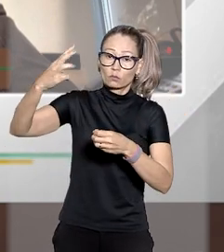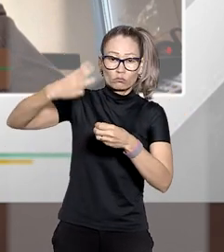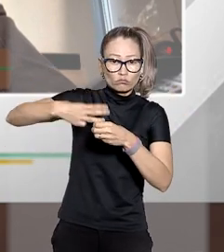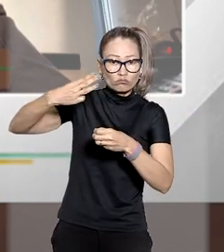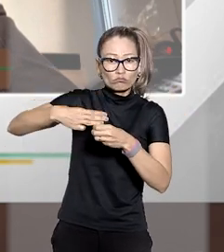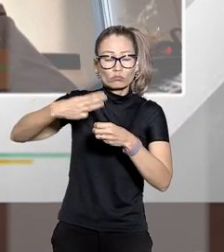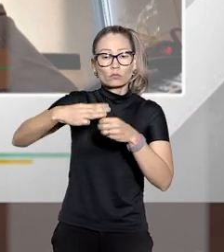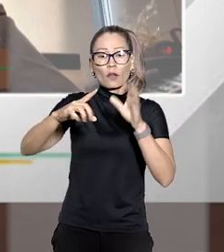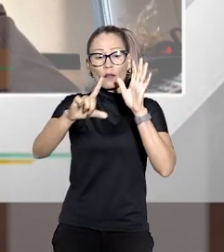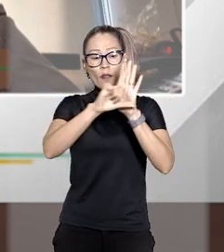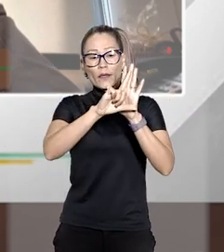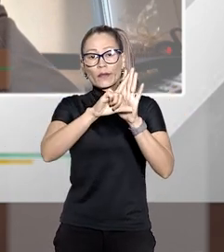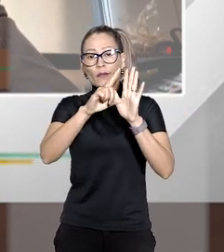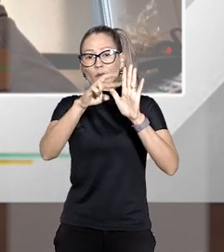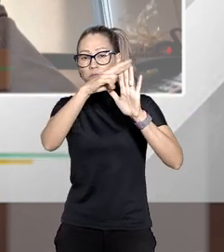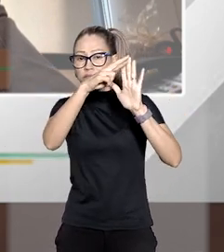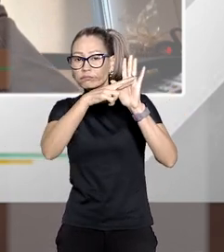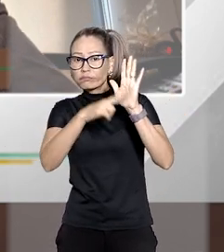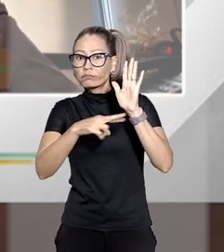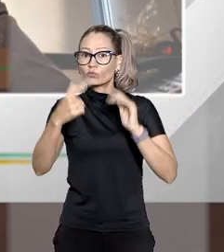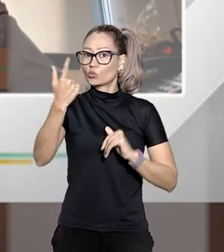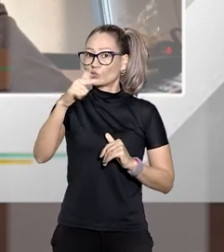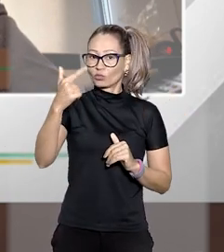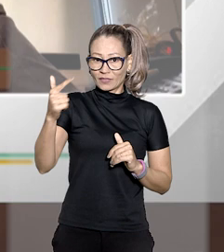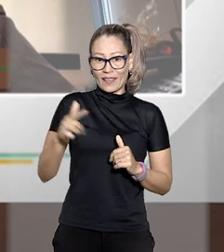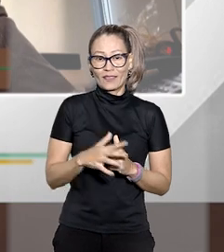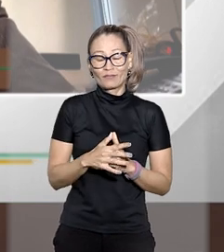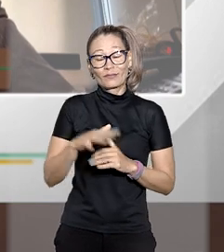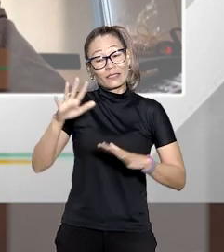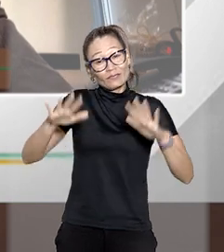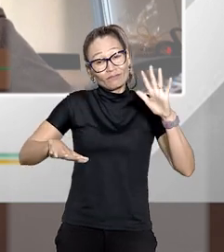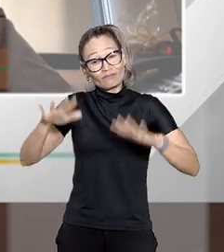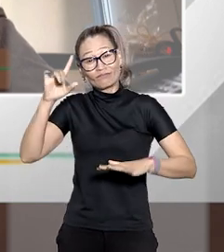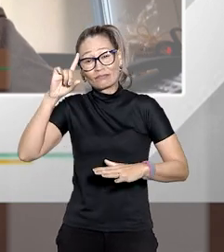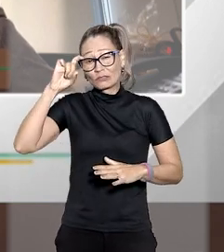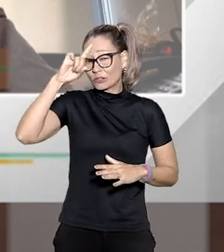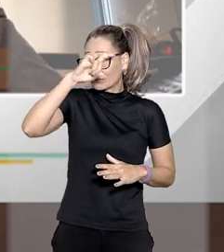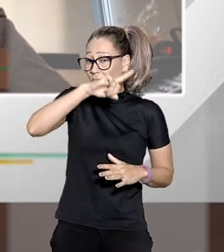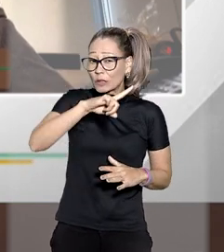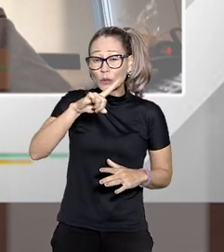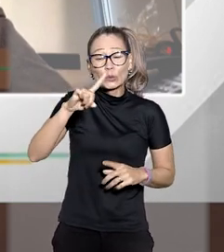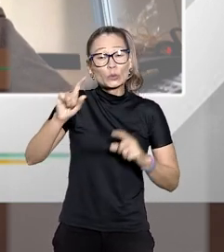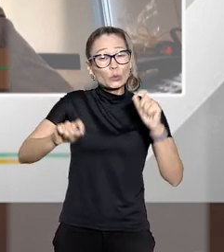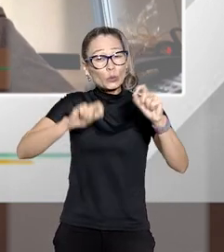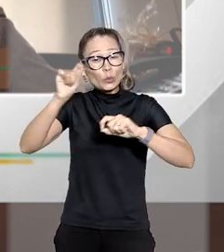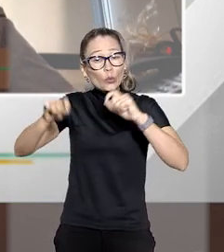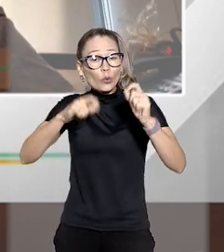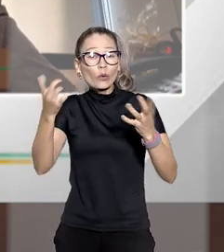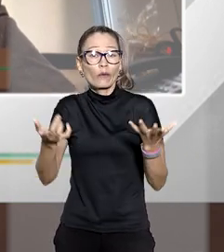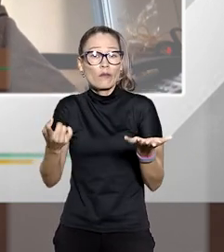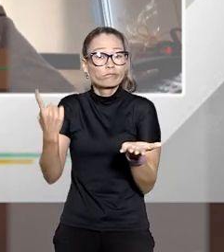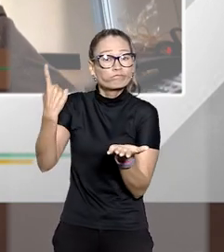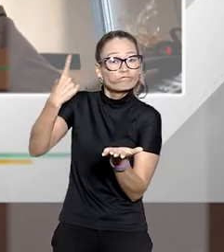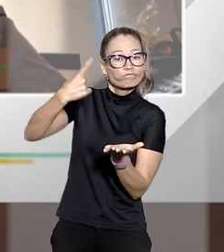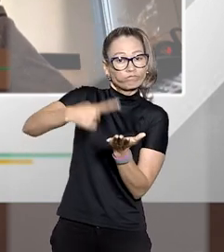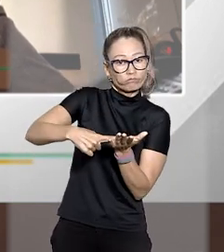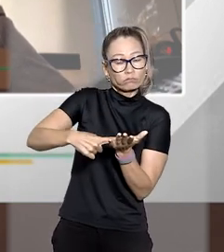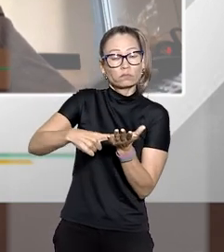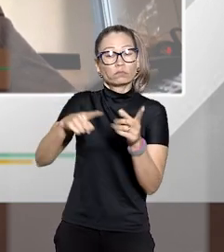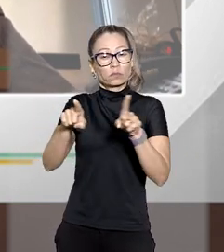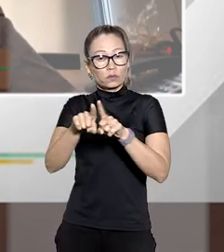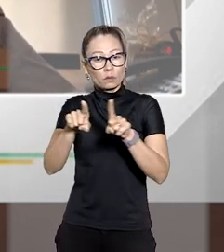municípios não regulamentou essa questão o que praticamente inviabiliza inviabiliza a composição